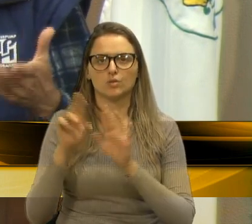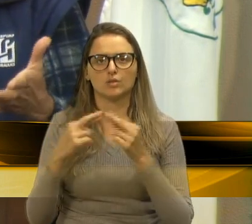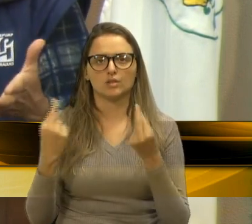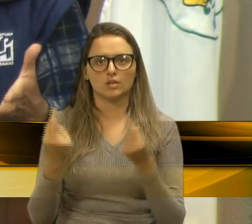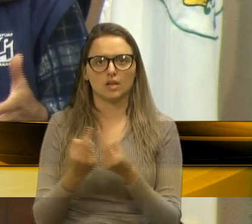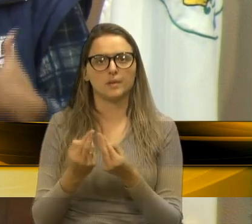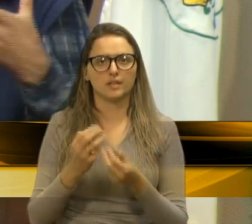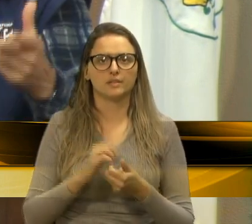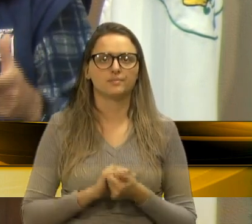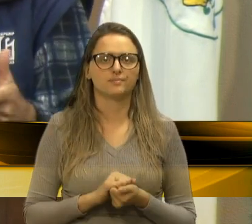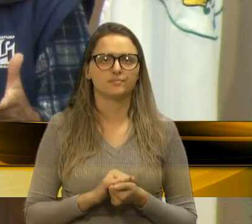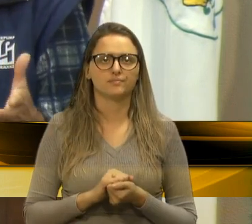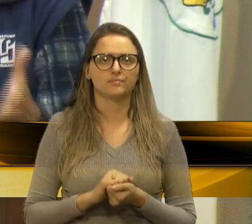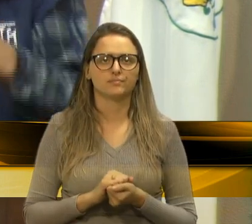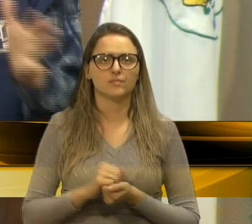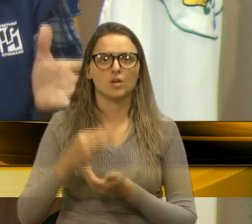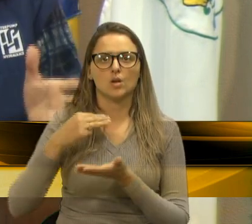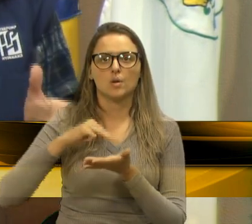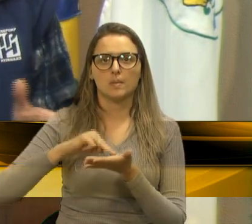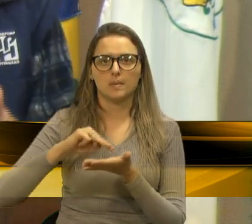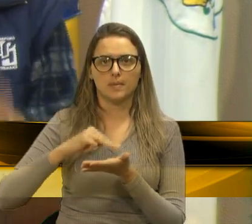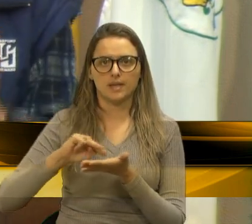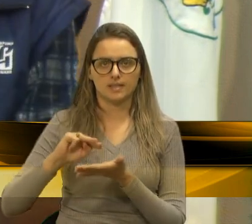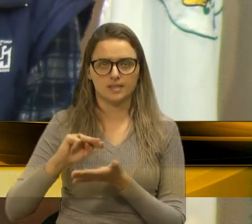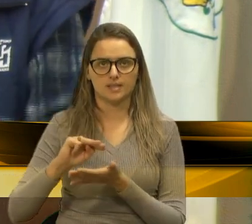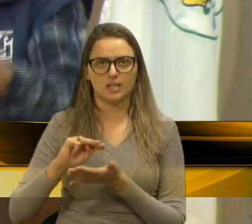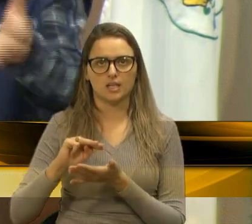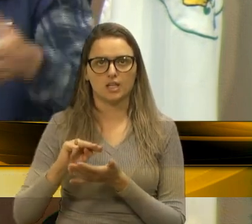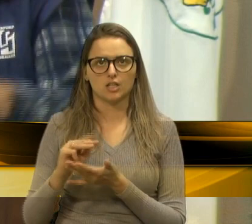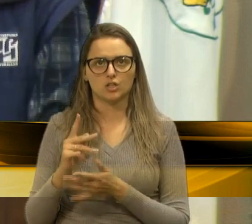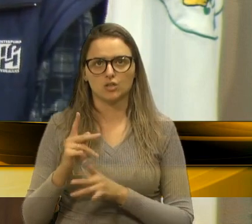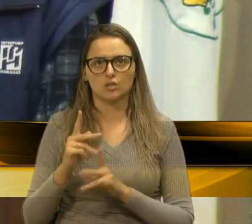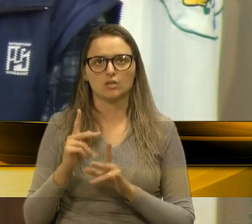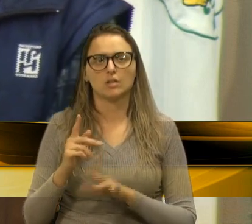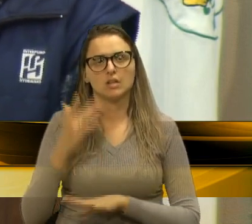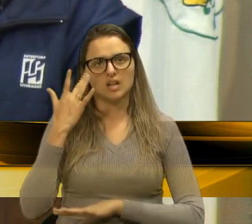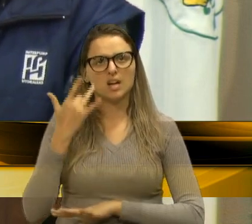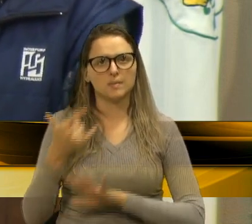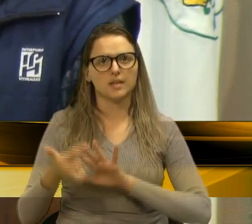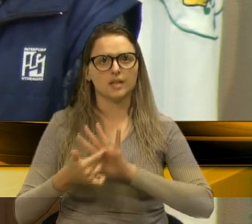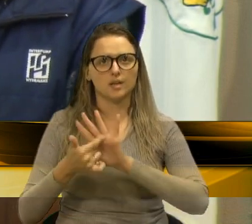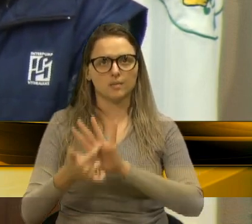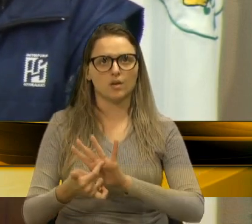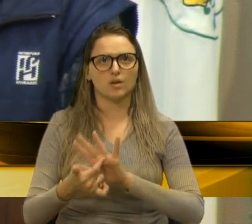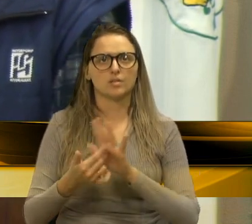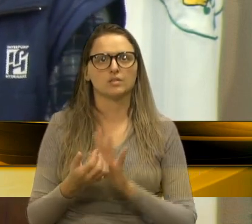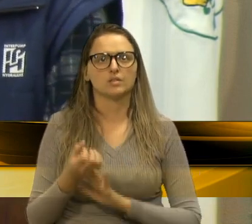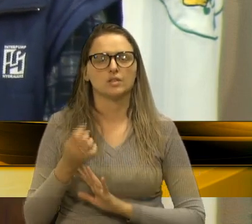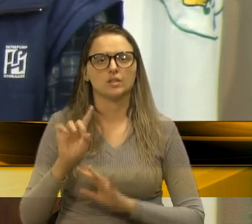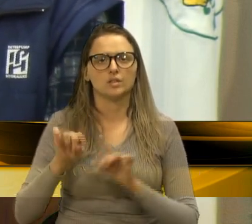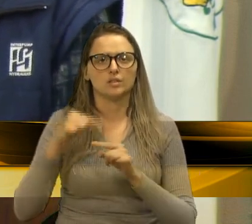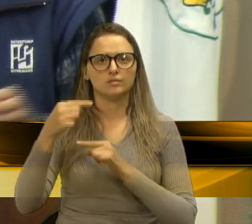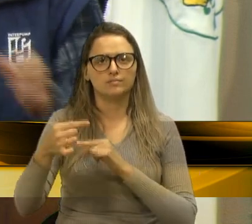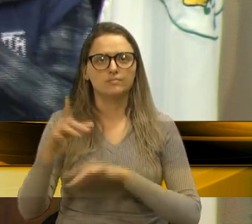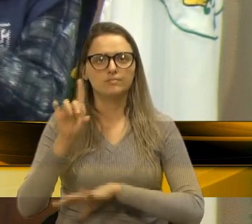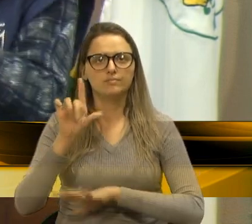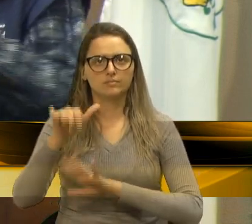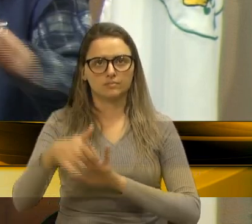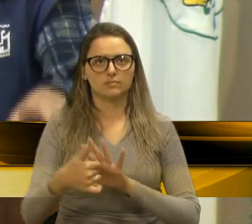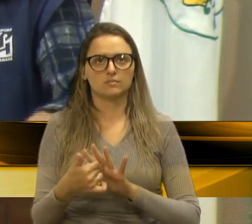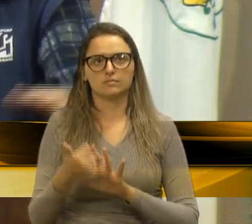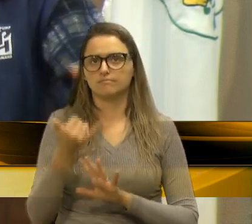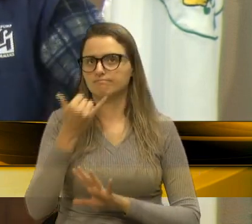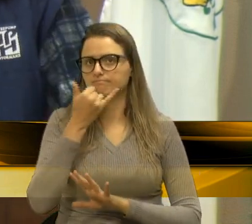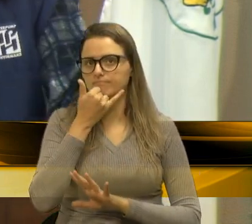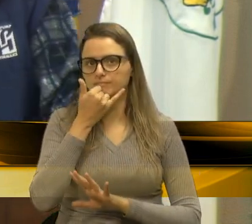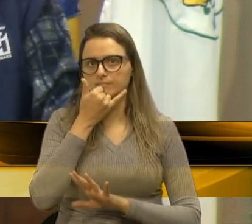mensagem de voz, de um orador, um desabafo. Mas na sequência a gente vai mostrar, na manhã, sequência. Uma parte, vereador. Desculpe, meu